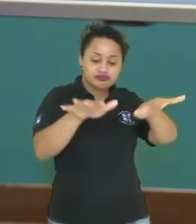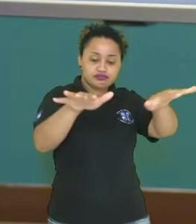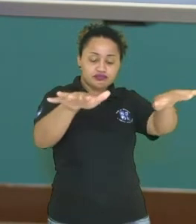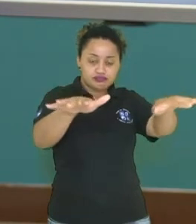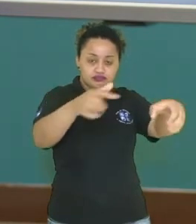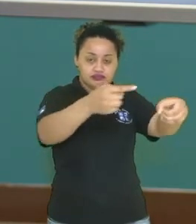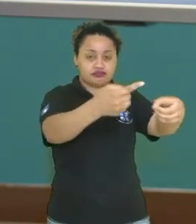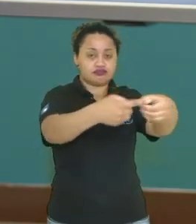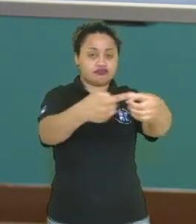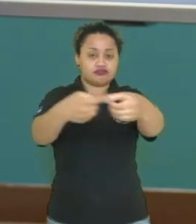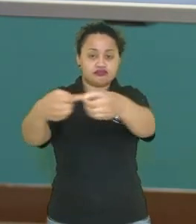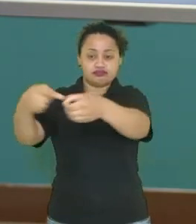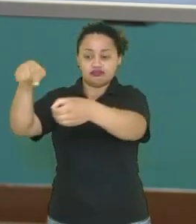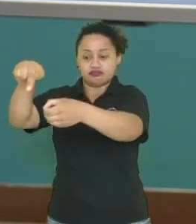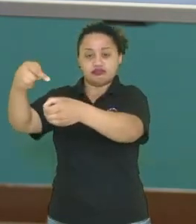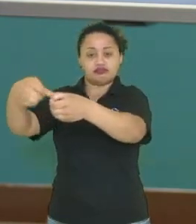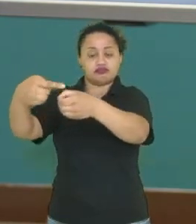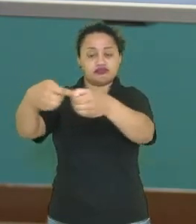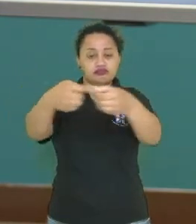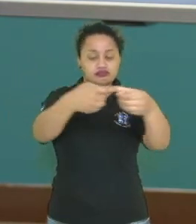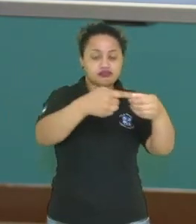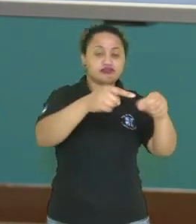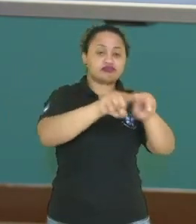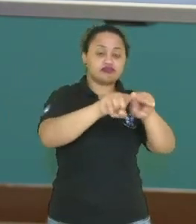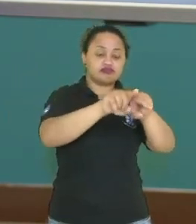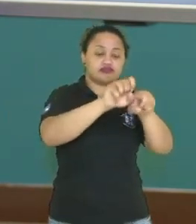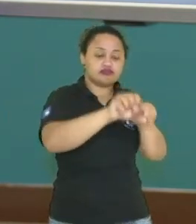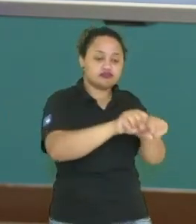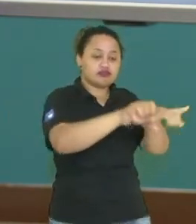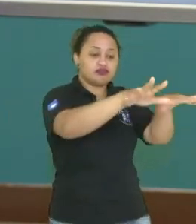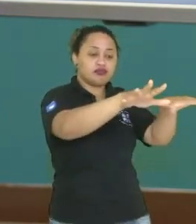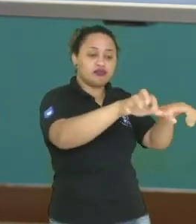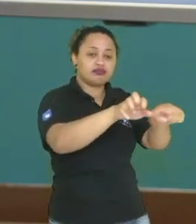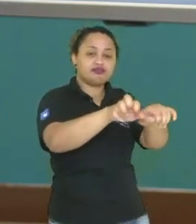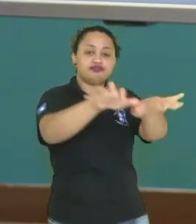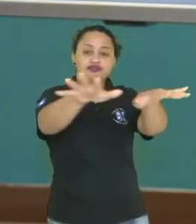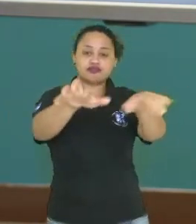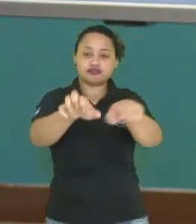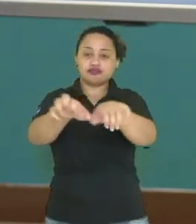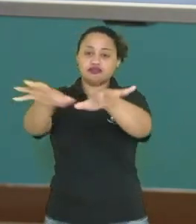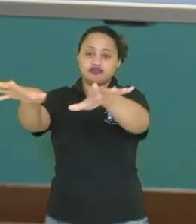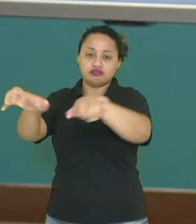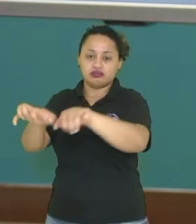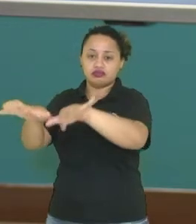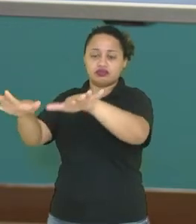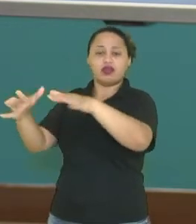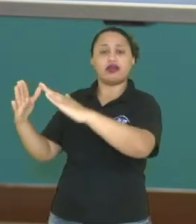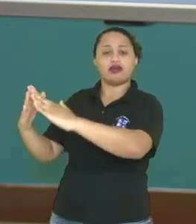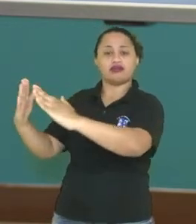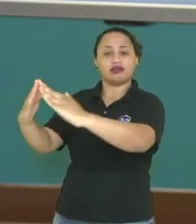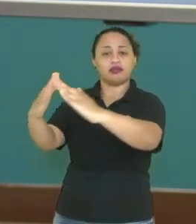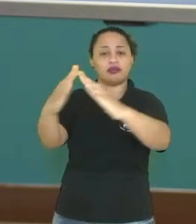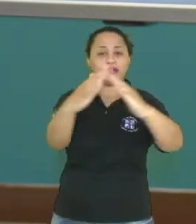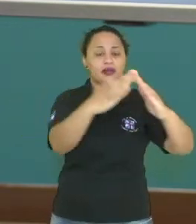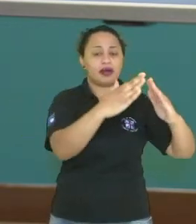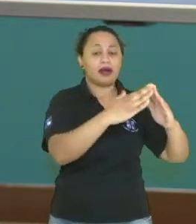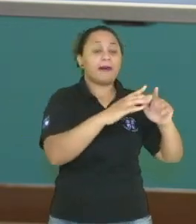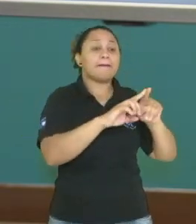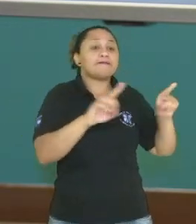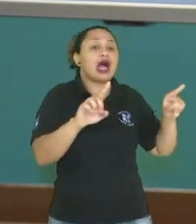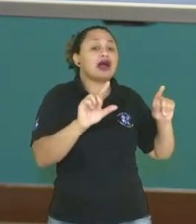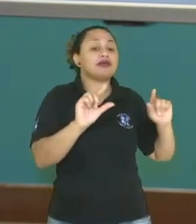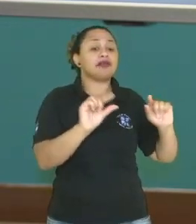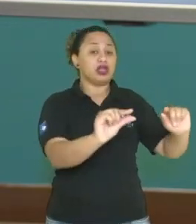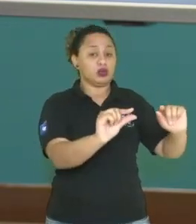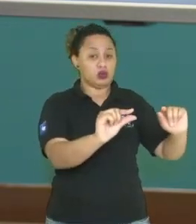as cidades, ali então ela é também redistribuída para as residências, certo? Só que numa voltagem